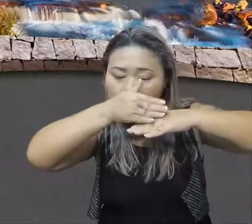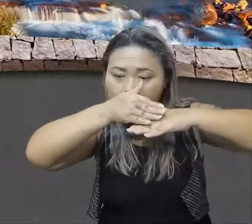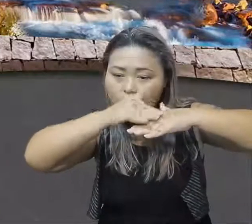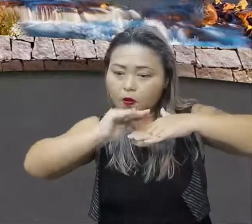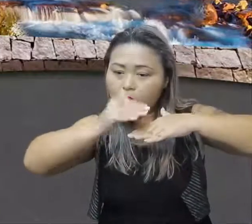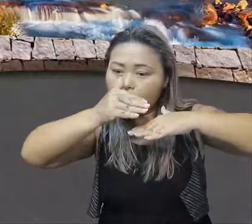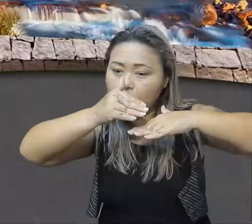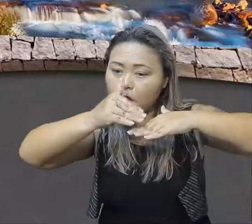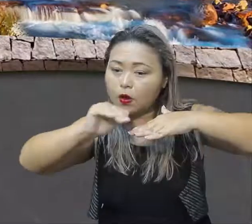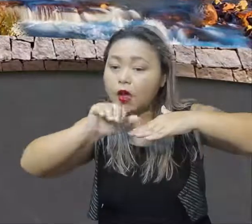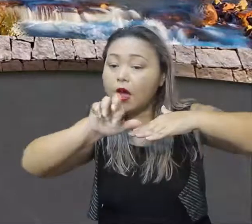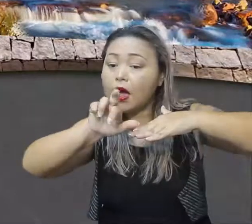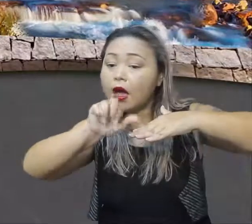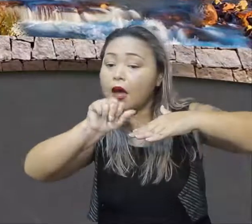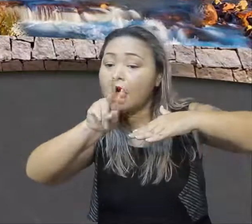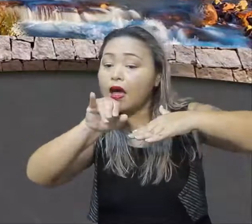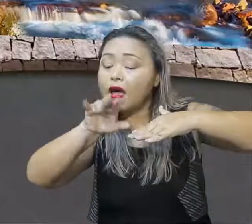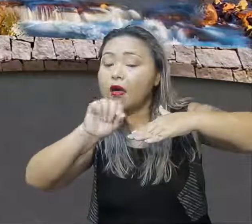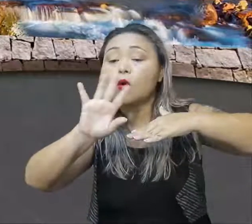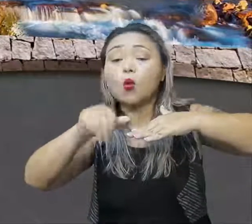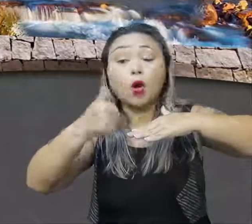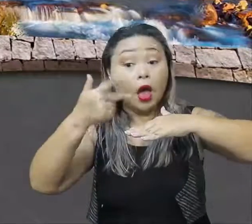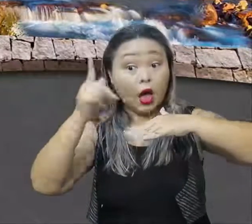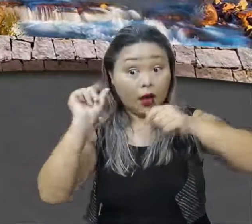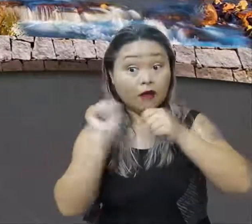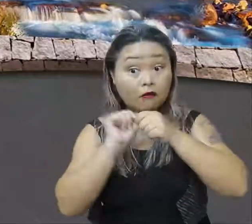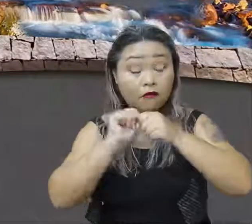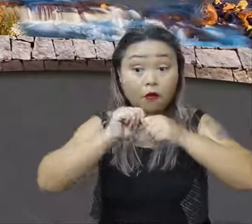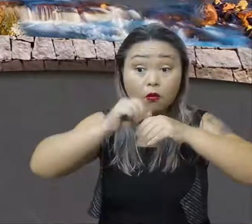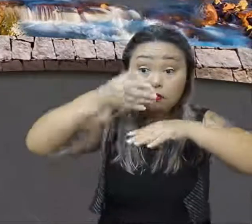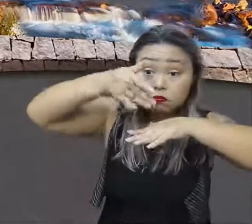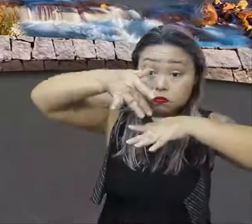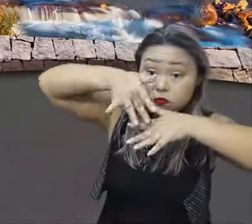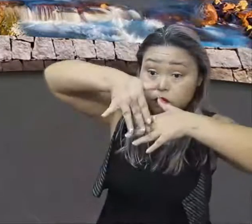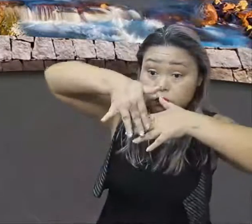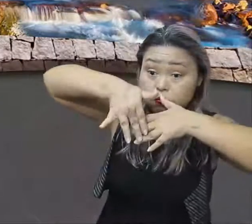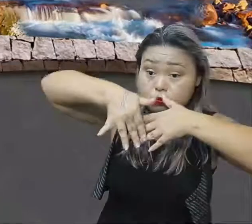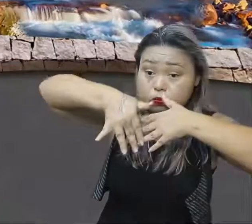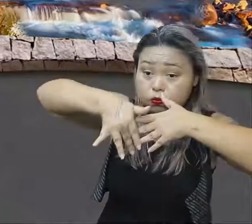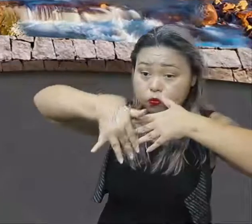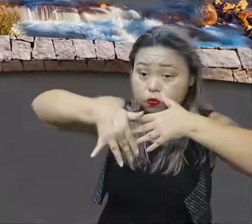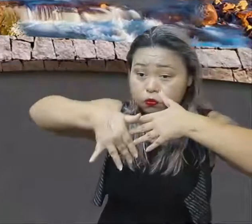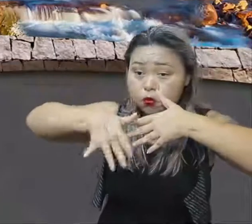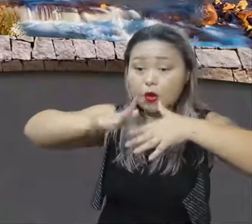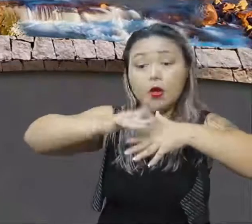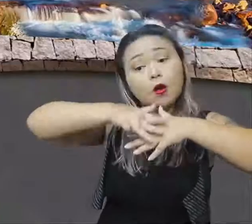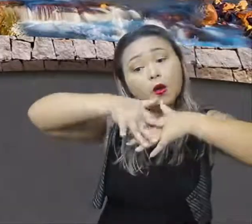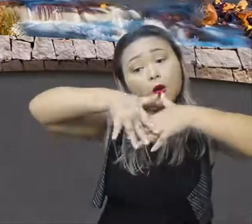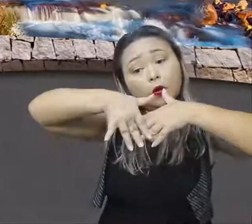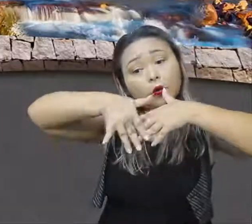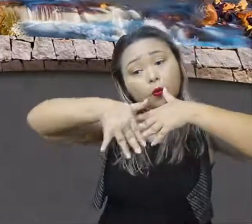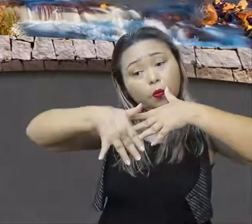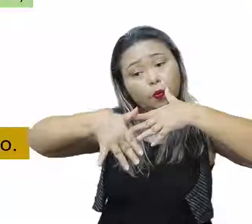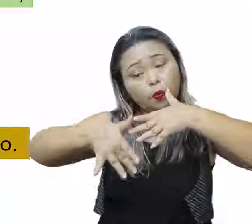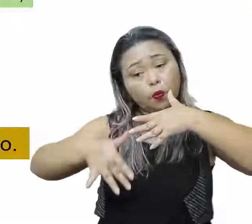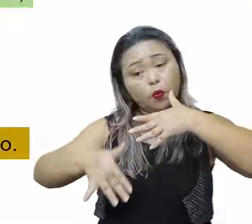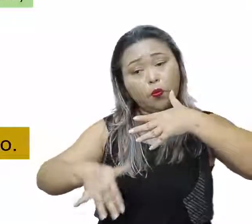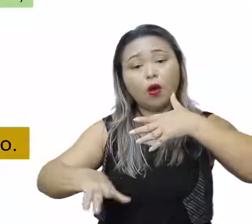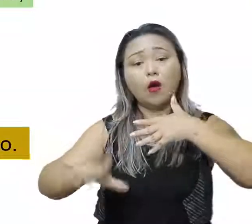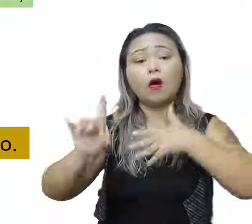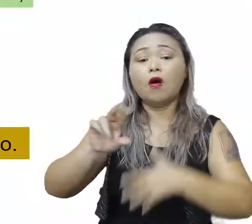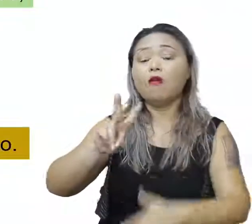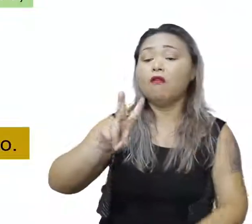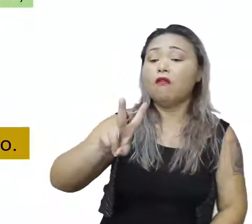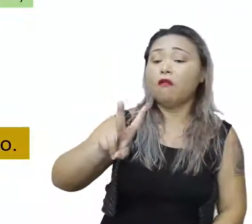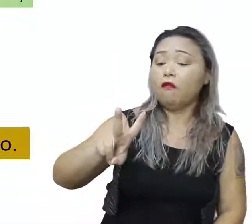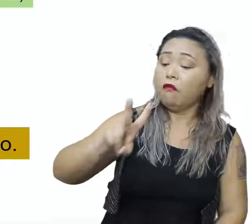erosões, ravinas. No momento que ela faz grandes erosões, as voas sorocas, como você pode observar aí, tem a palavra